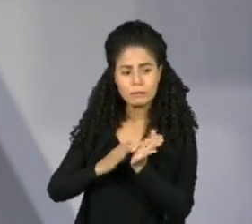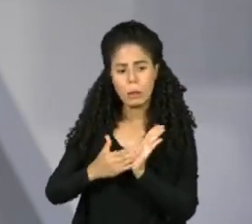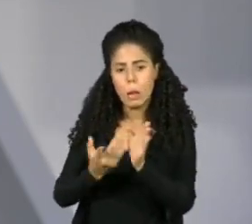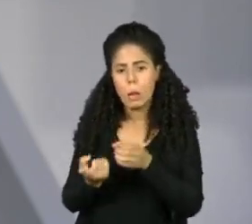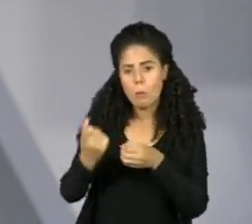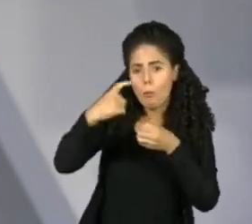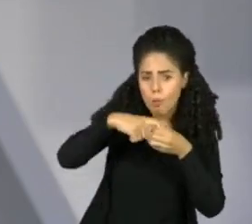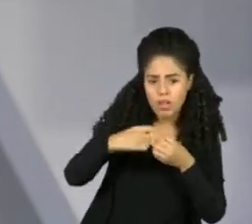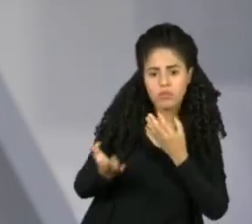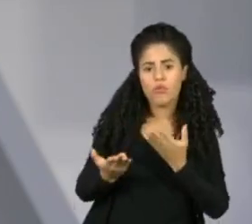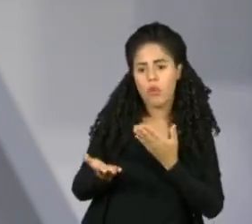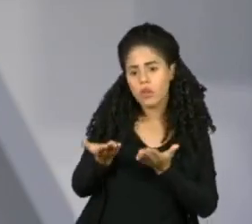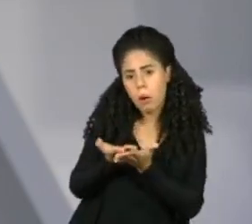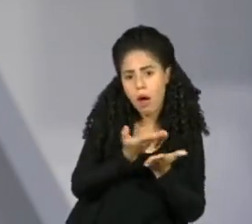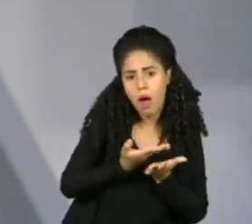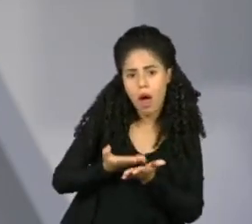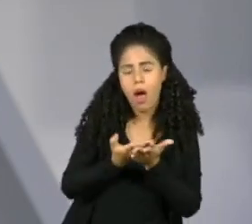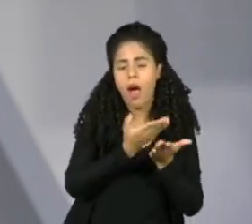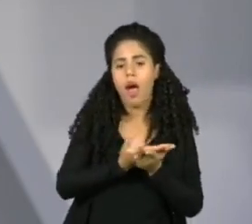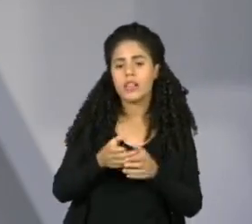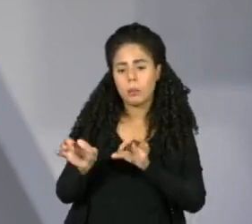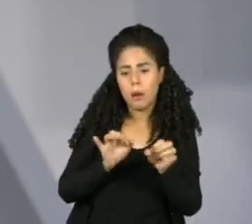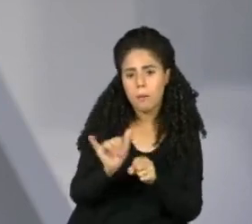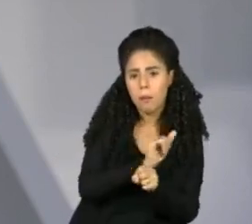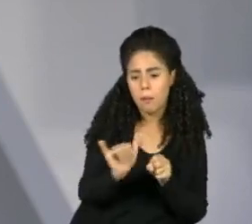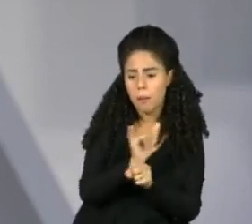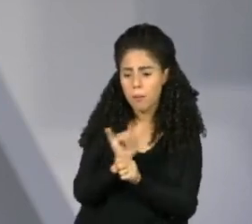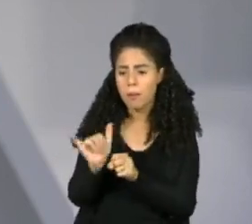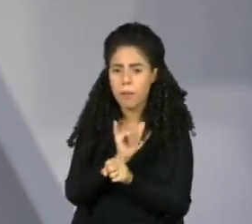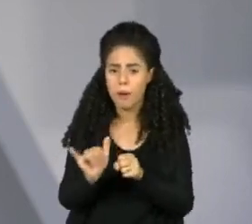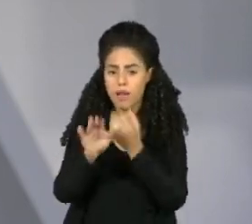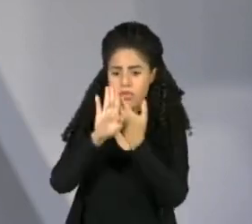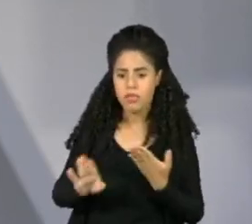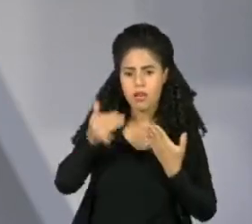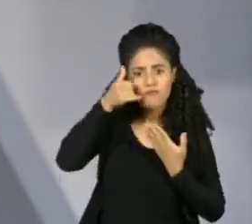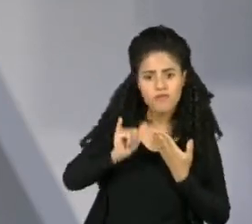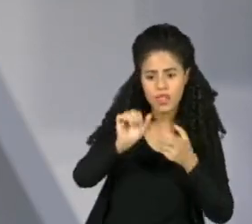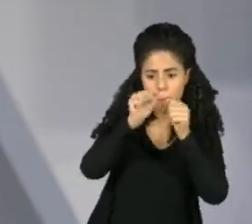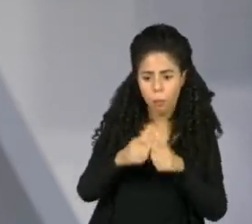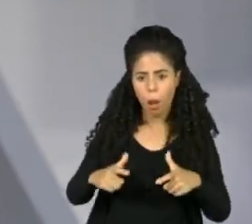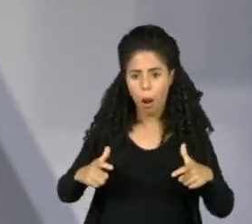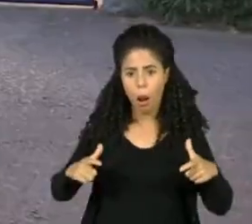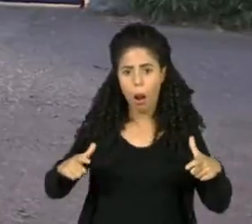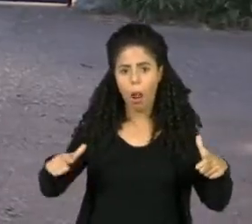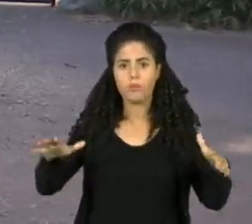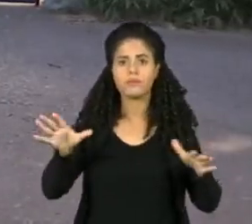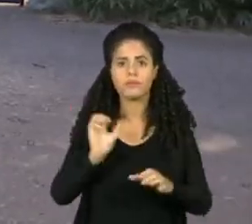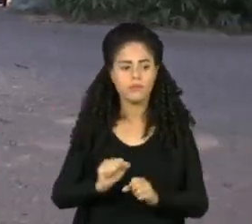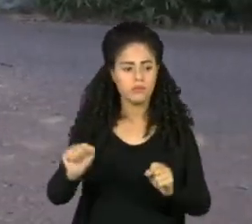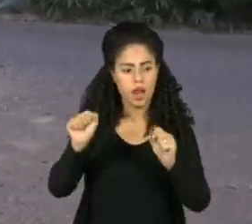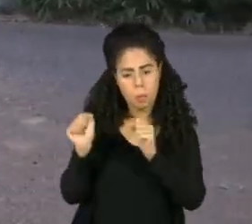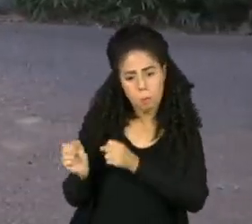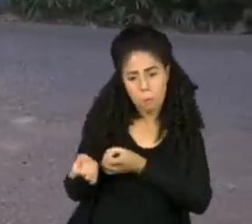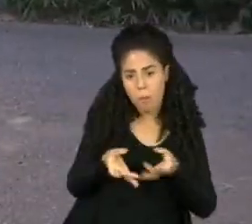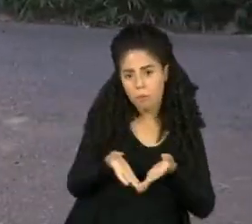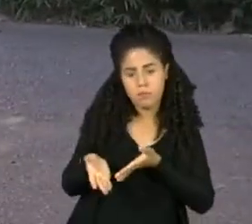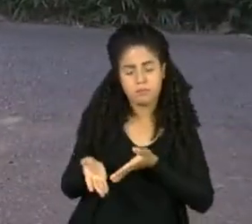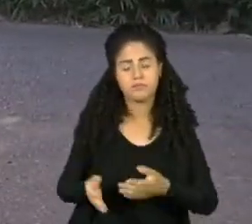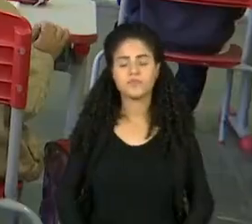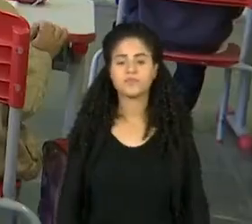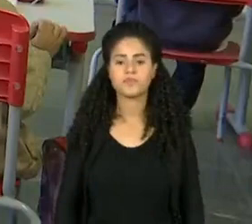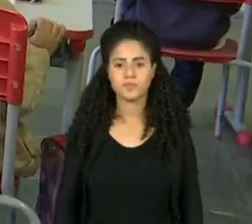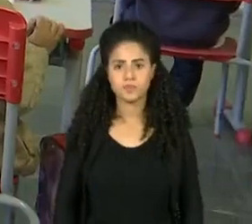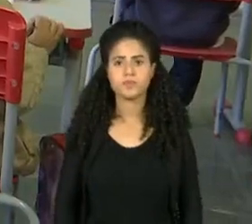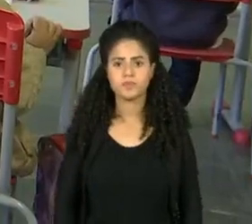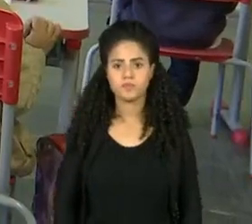Educação, estados apostam em estratégias para evitar a evasão dos alunos. O retrato da